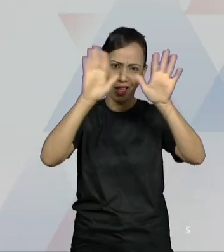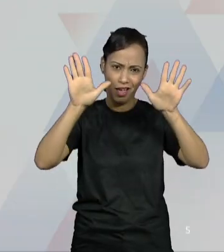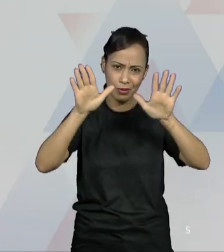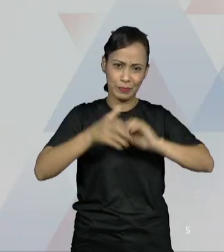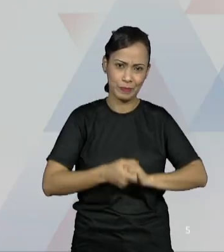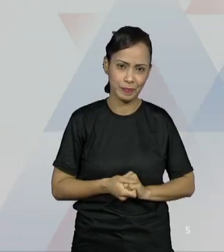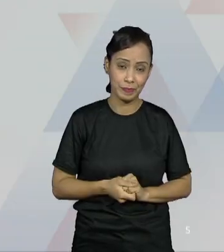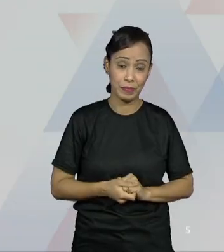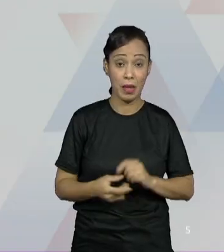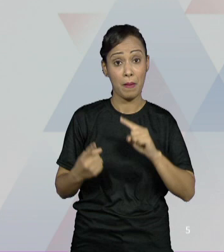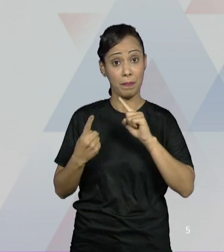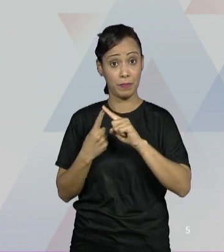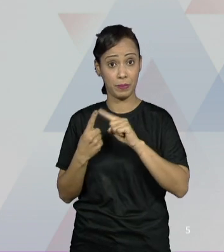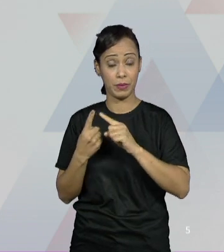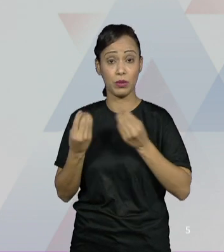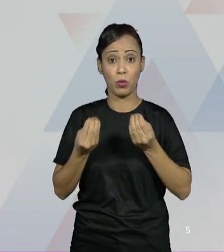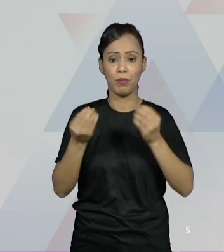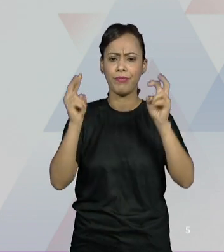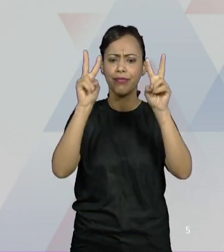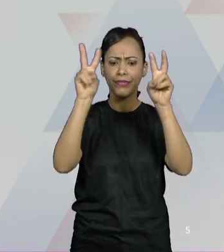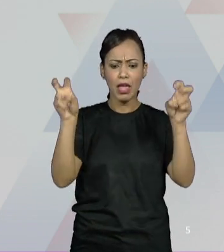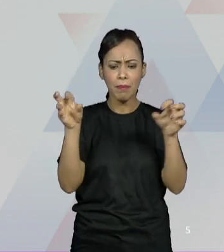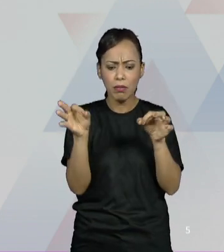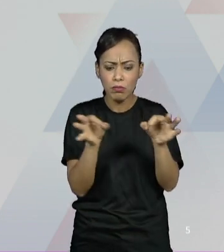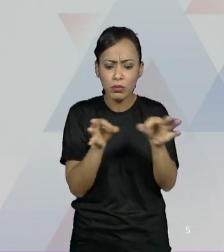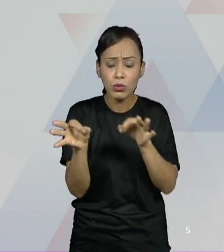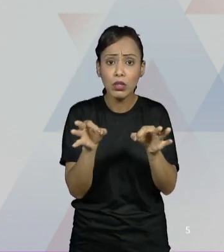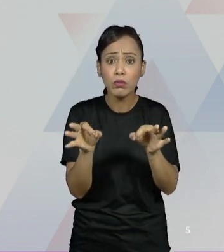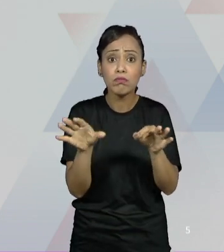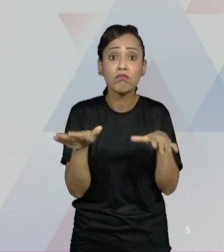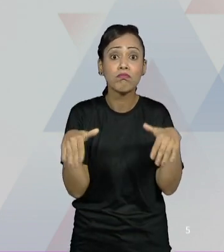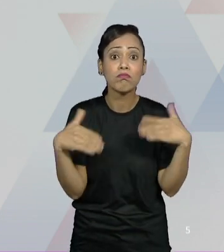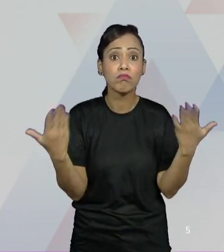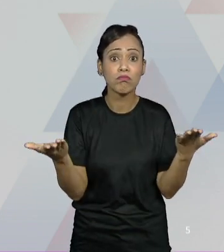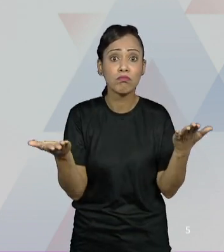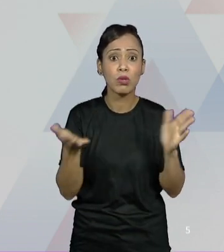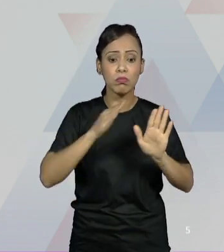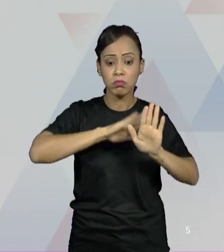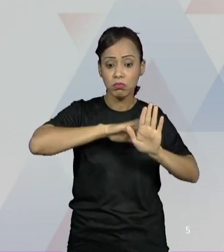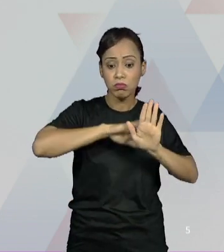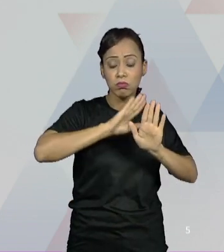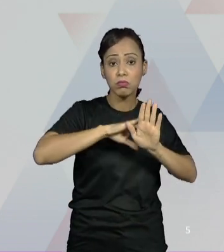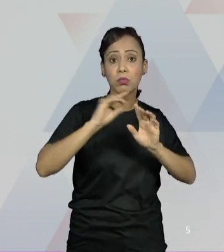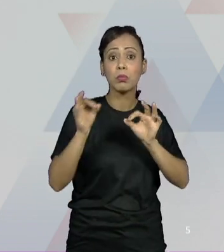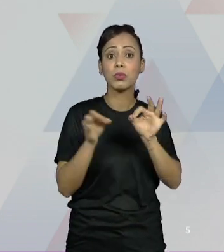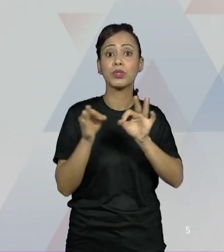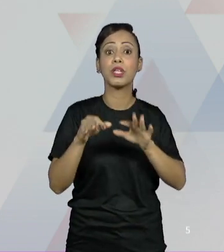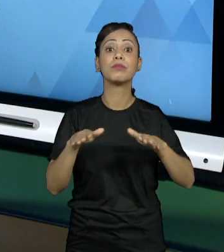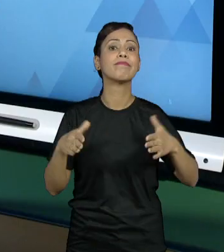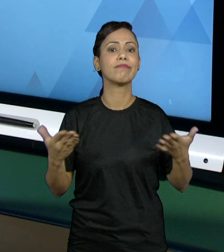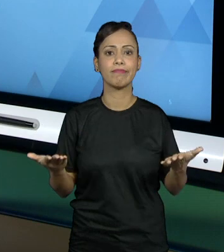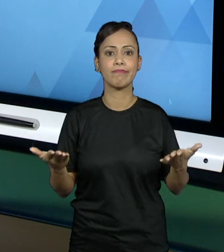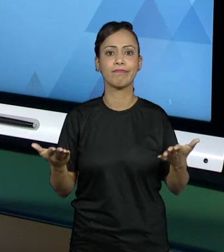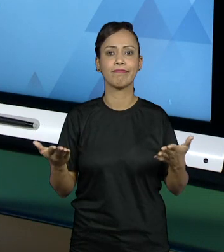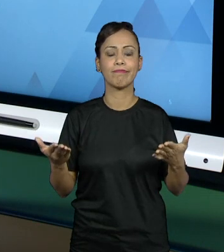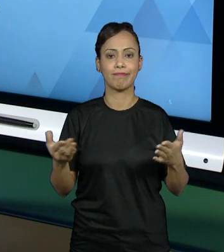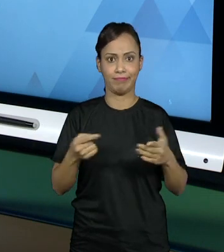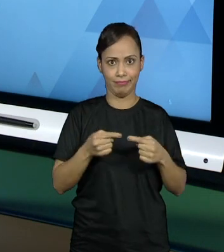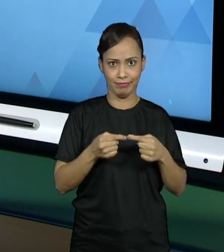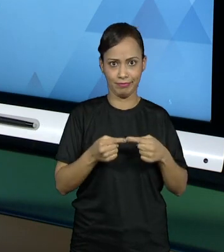etapa é a escolha do tema. Do que se trata a escolha do tema? Nessa primeira semana,